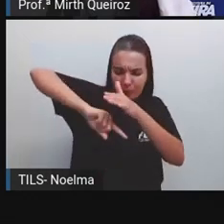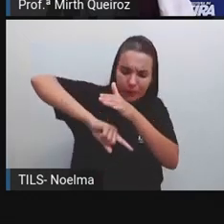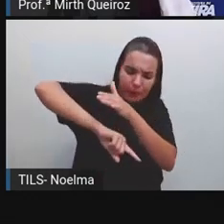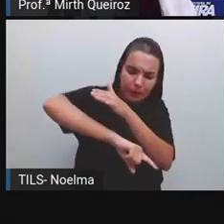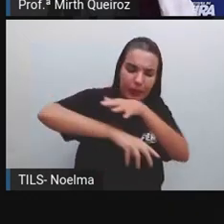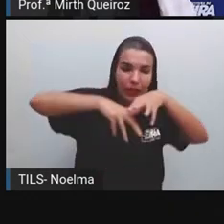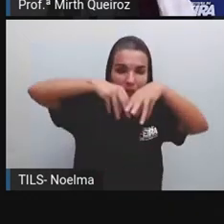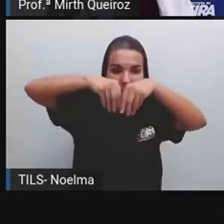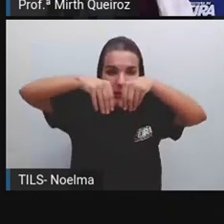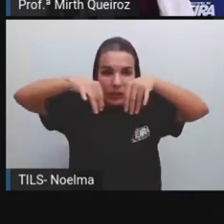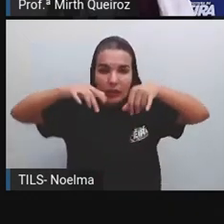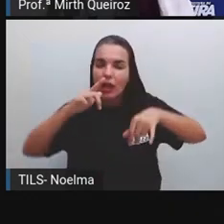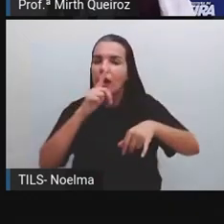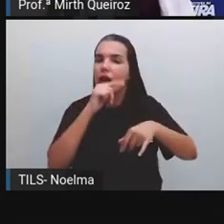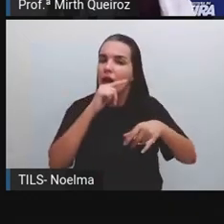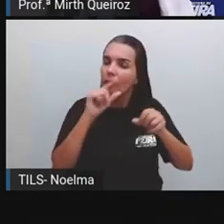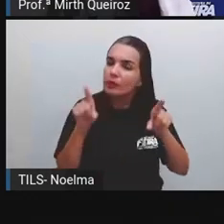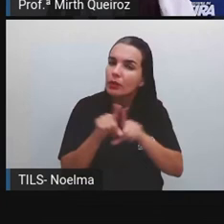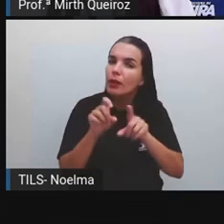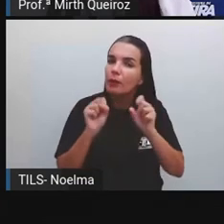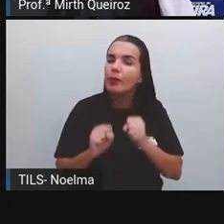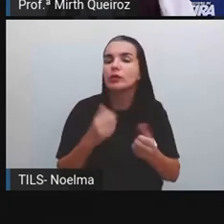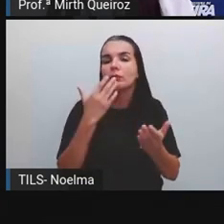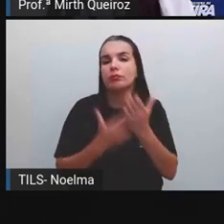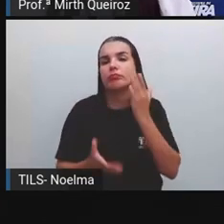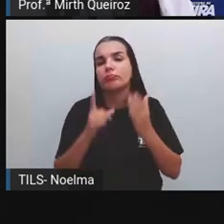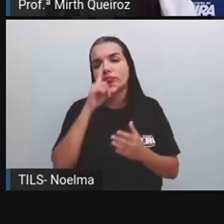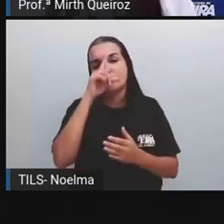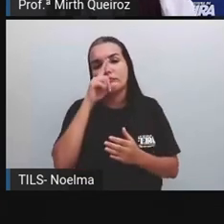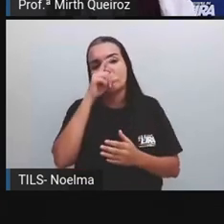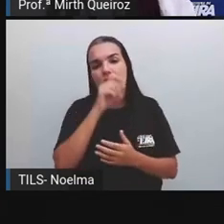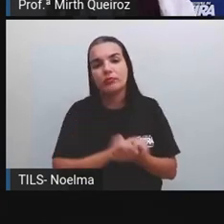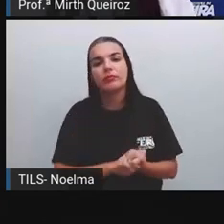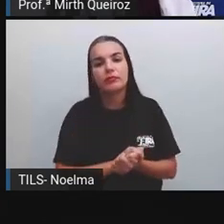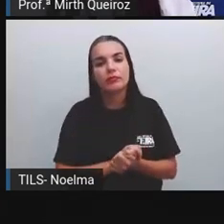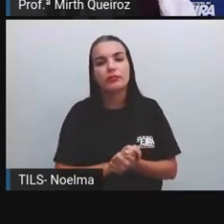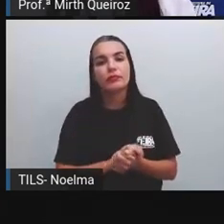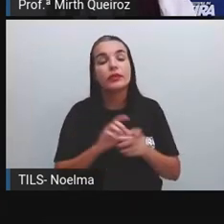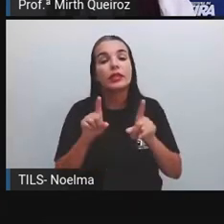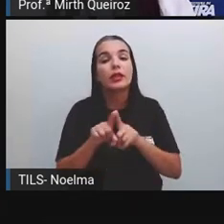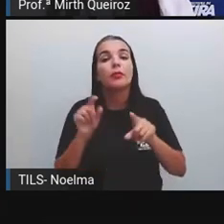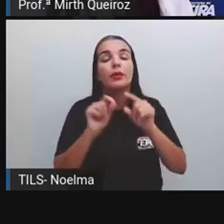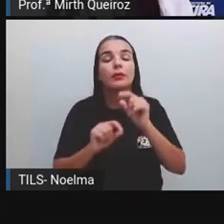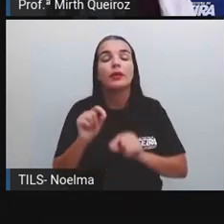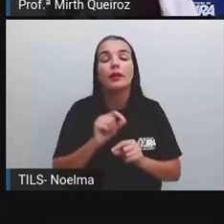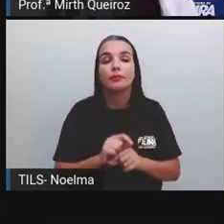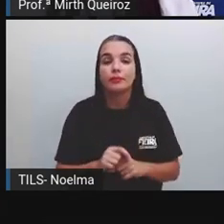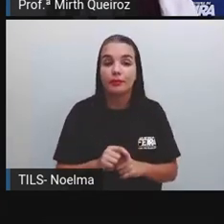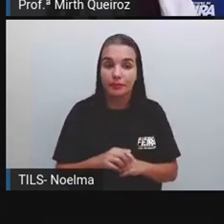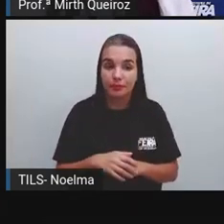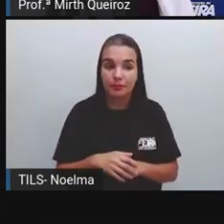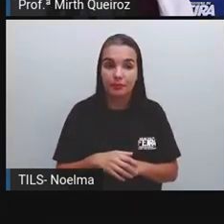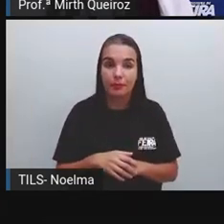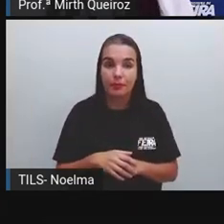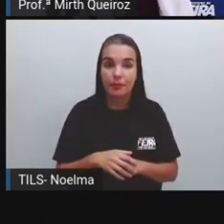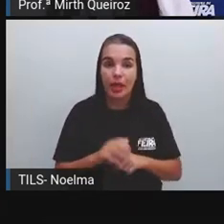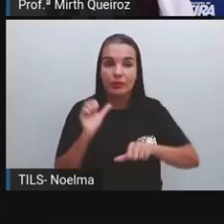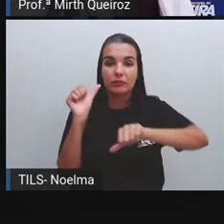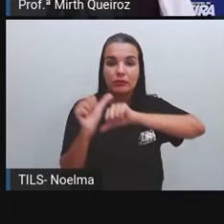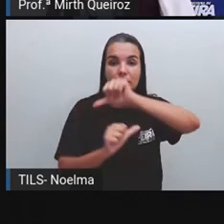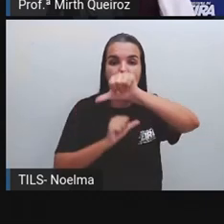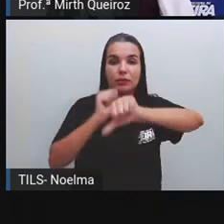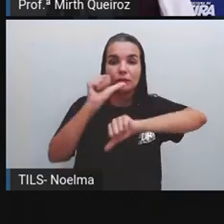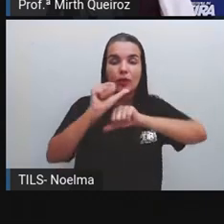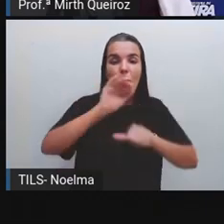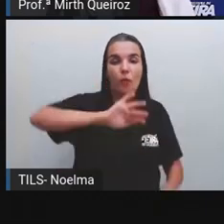um lençol freático, prejudicar também as nossas águas. E também pela alteração do relevo, né?